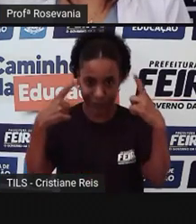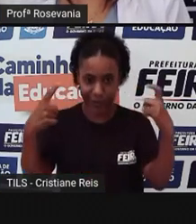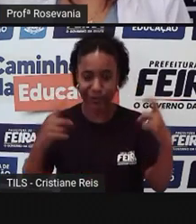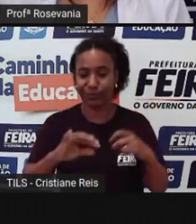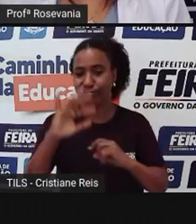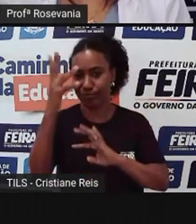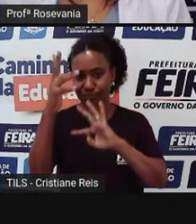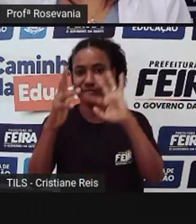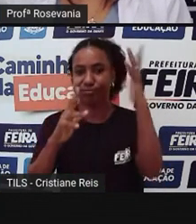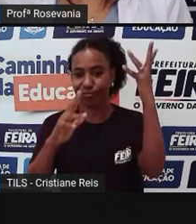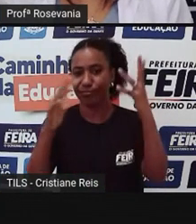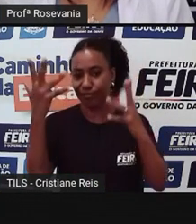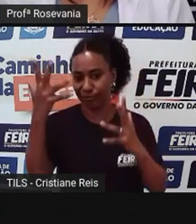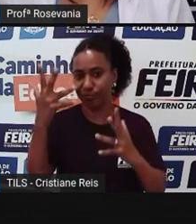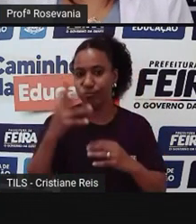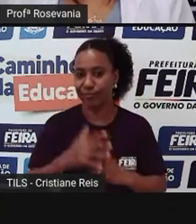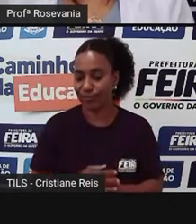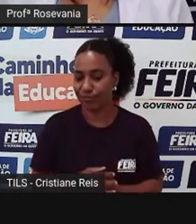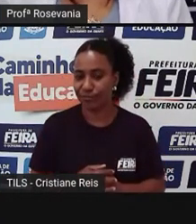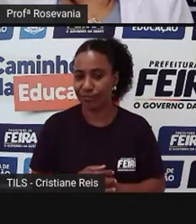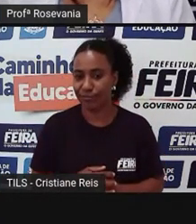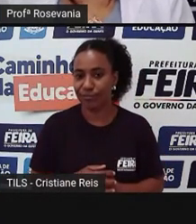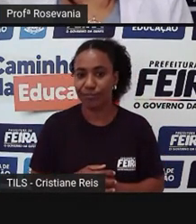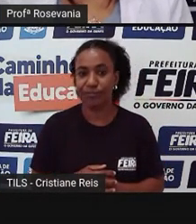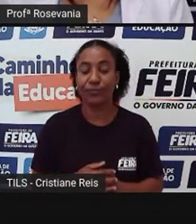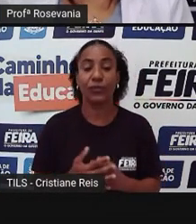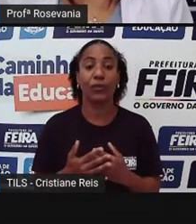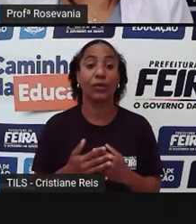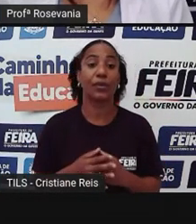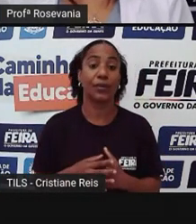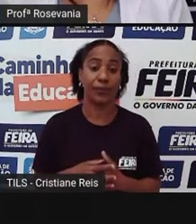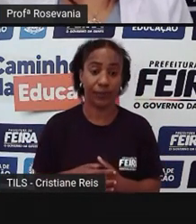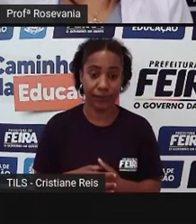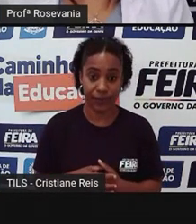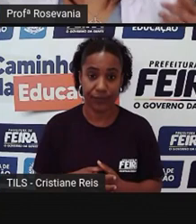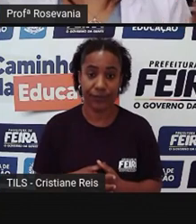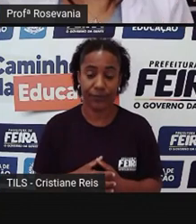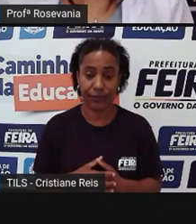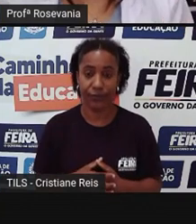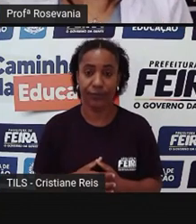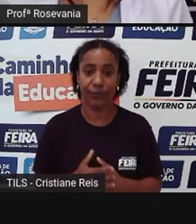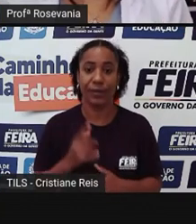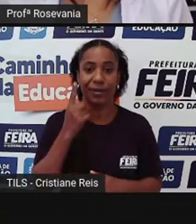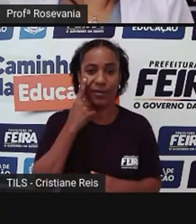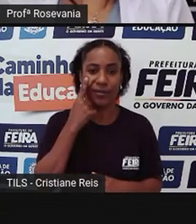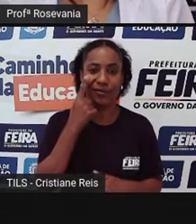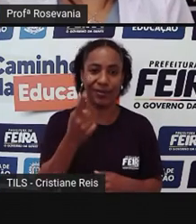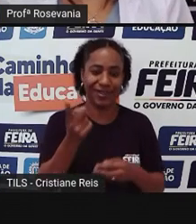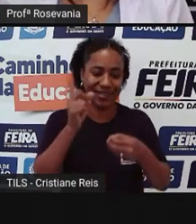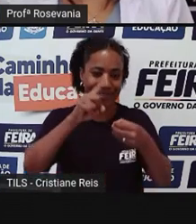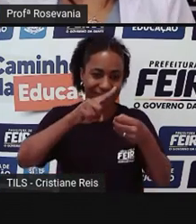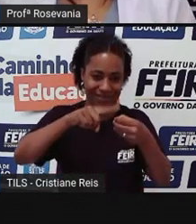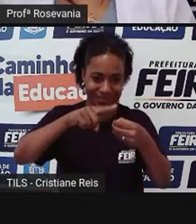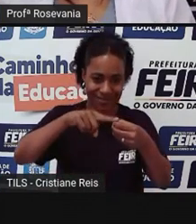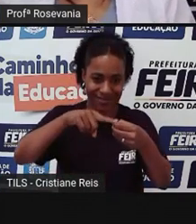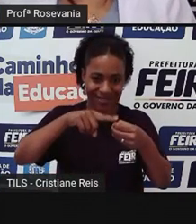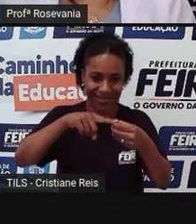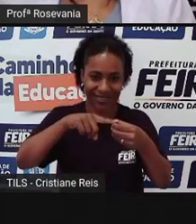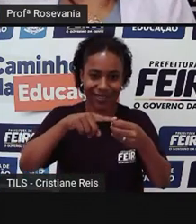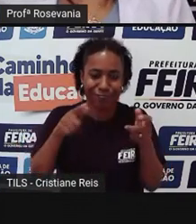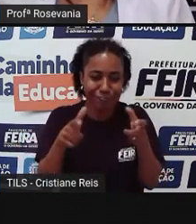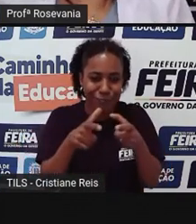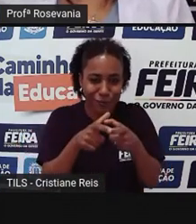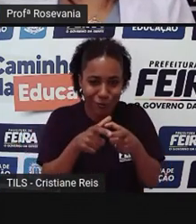criminalidade, né. Bom, aí como eu falei para vocês, né, esse Arraial, né, em 9 de maio de